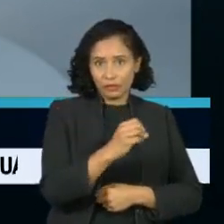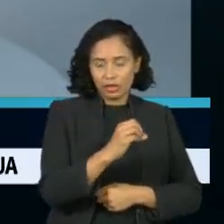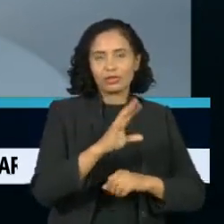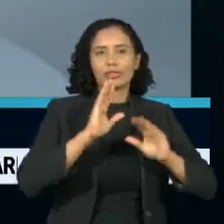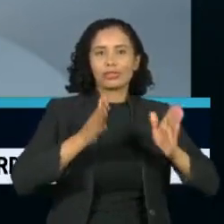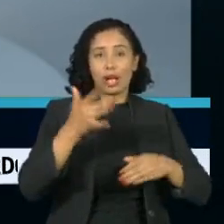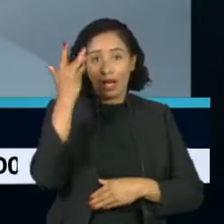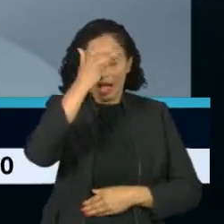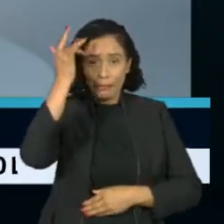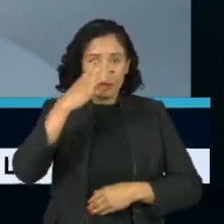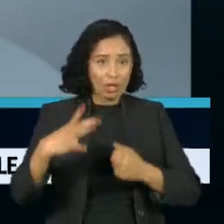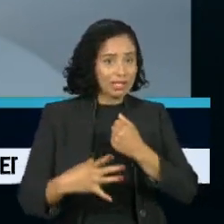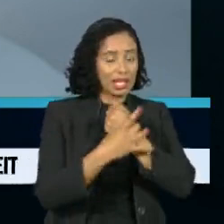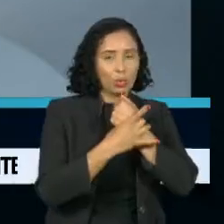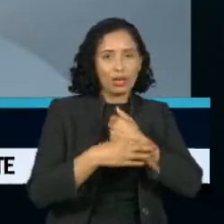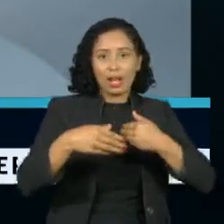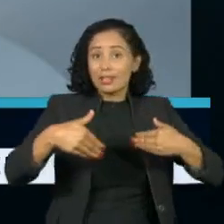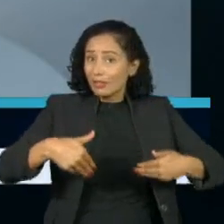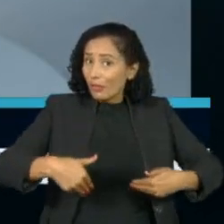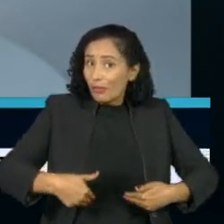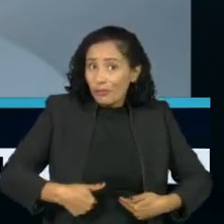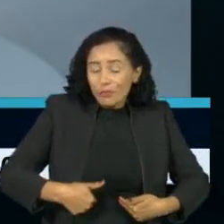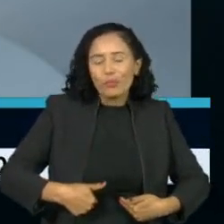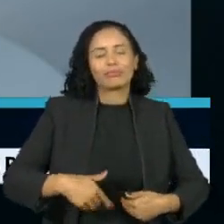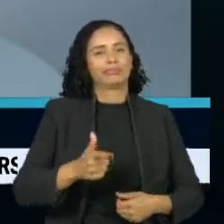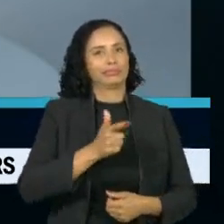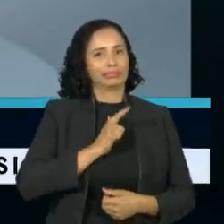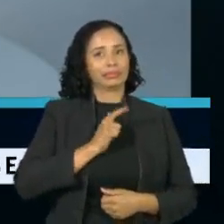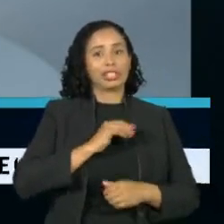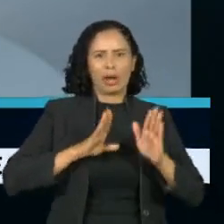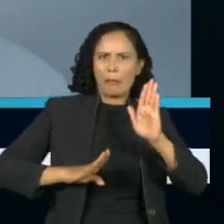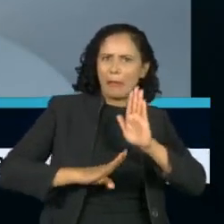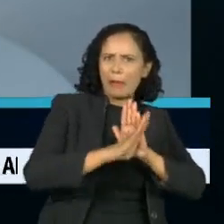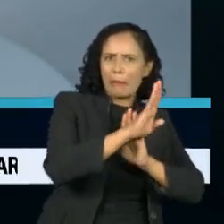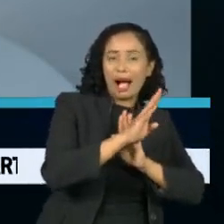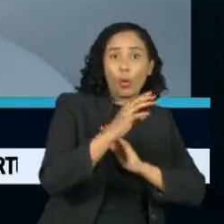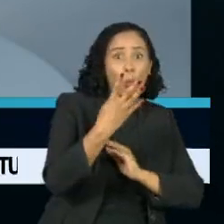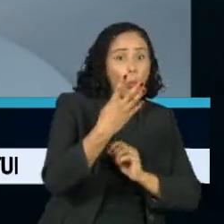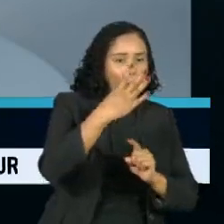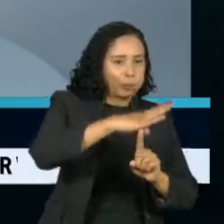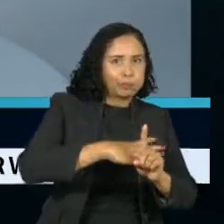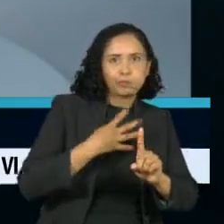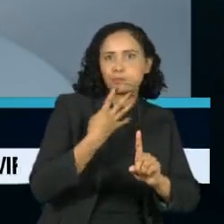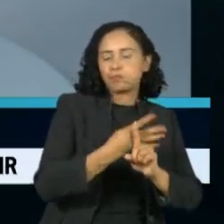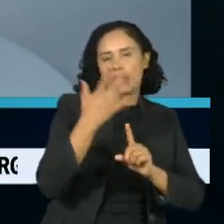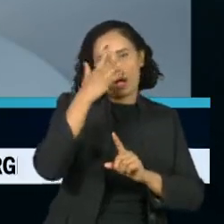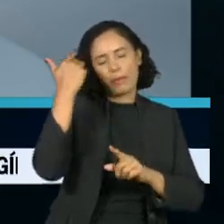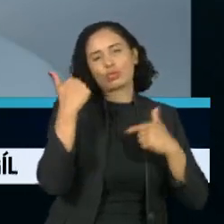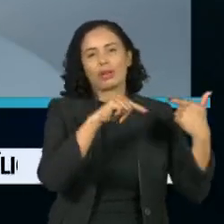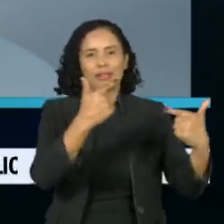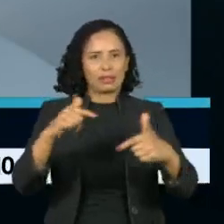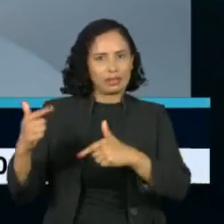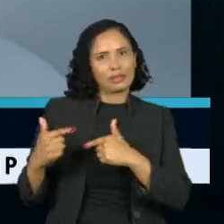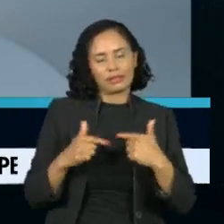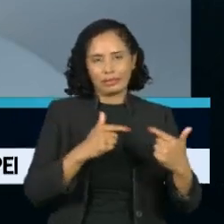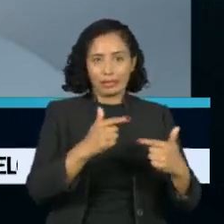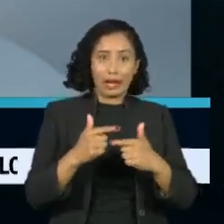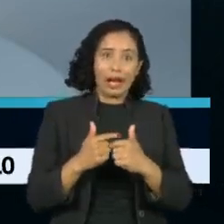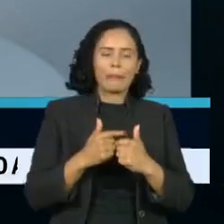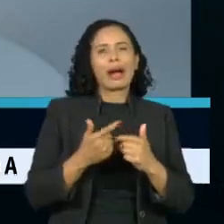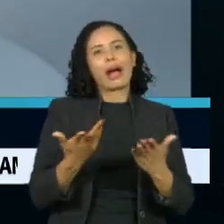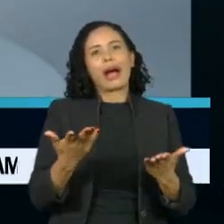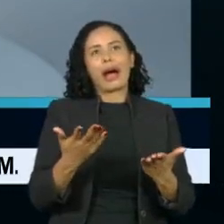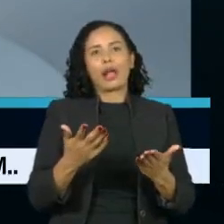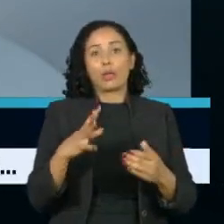alimentar, segundo o levantamento da rede Pensar, havia aumentado quatro vezes entre os trabalhadores temporários e seis